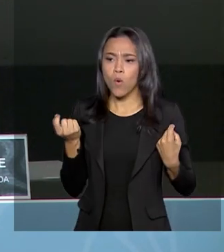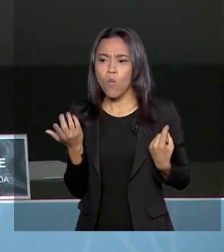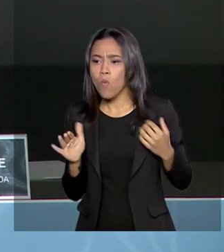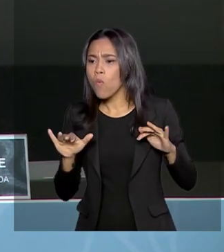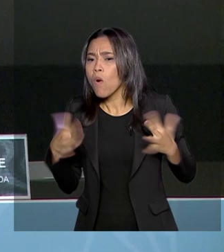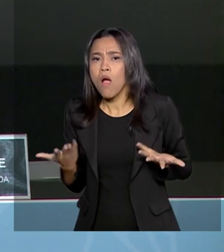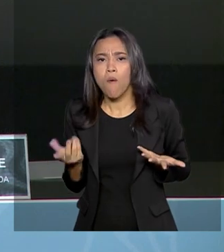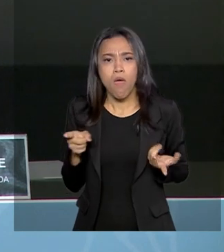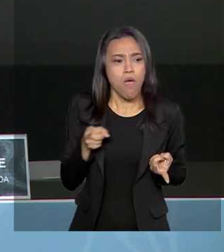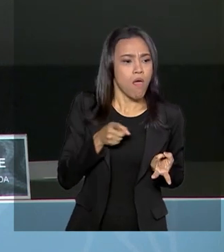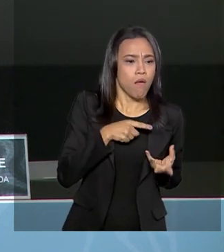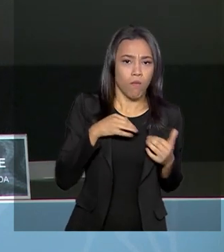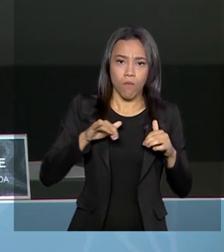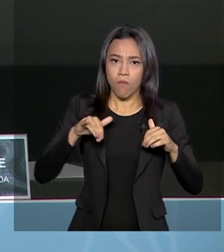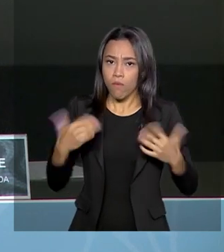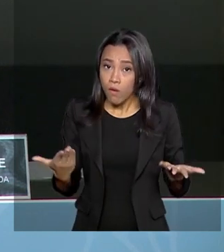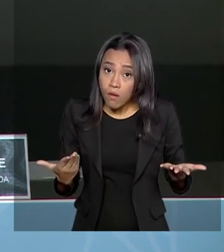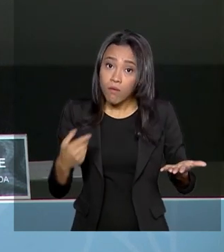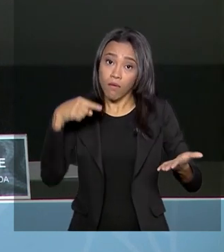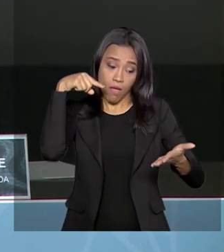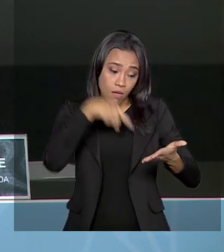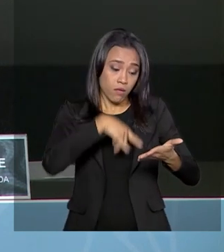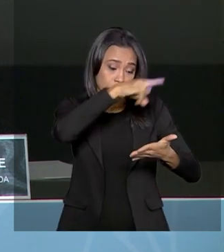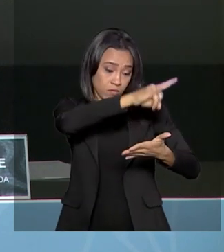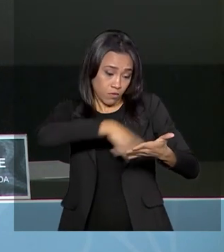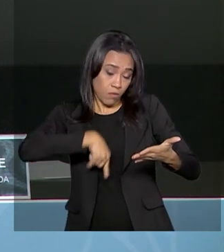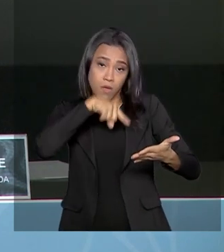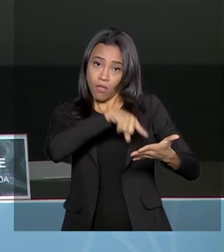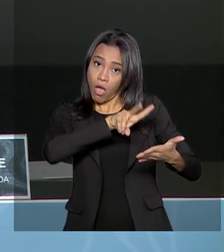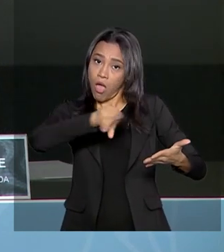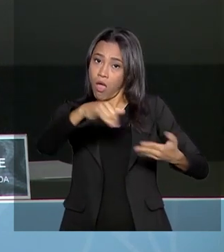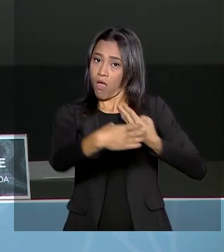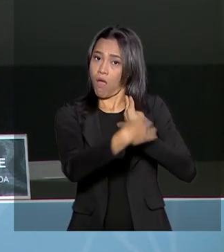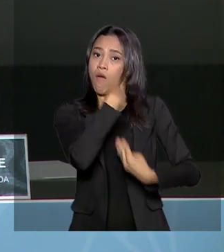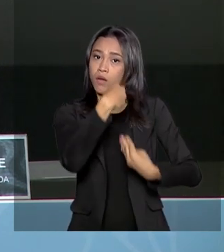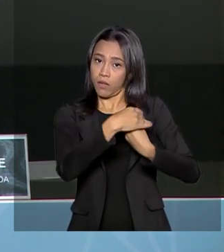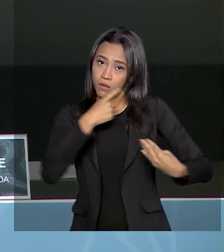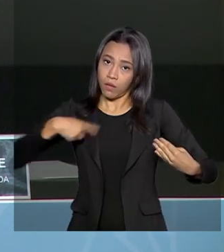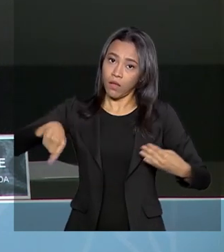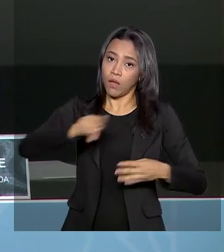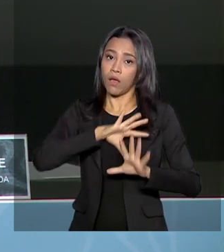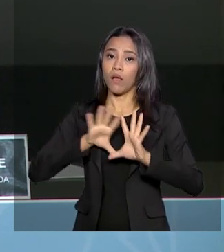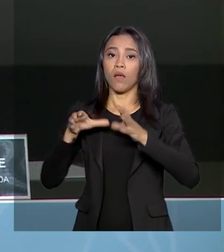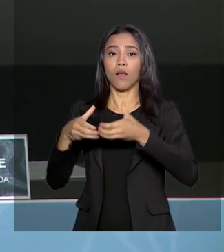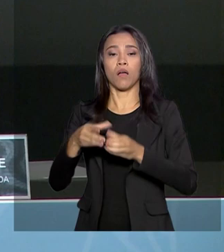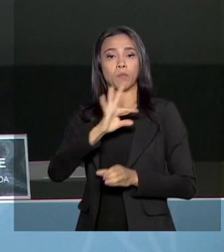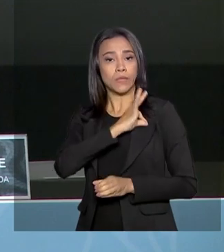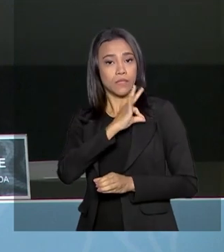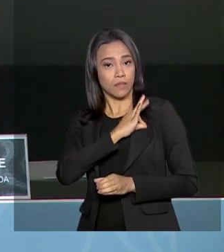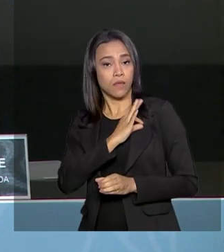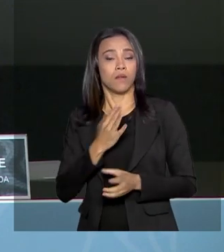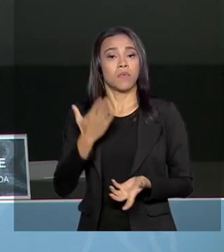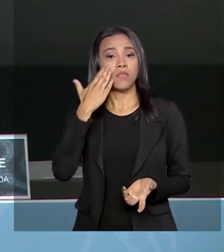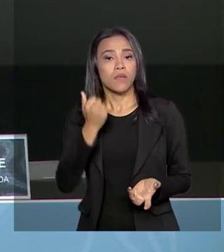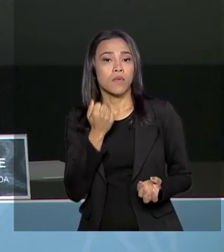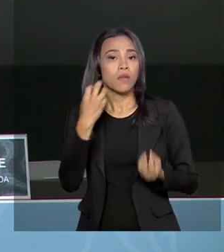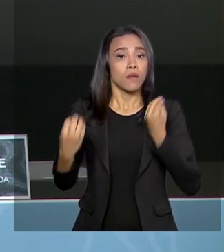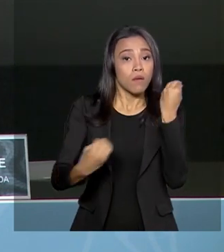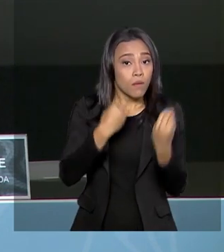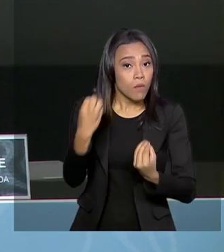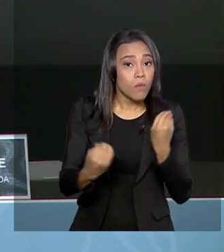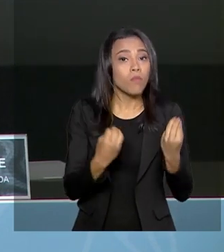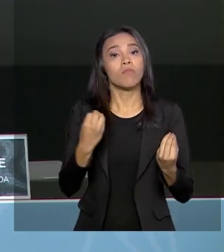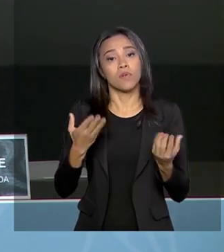é iminente, qual ameaça é mais forte não só no sentido da iminência, mas naquela que pode